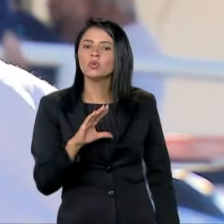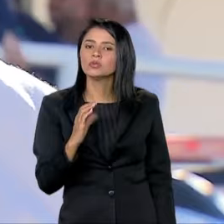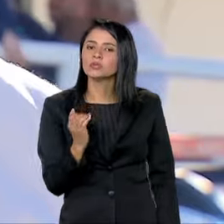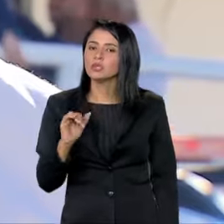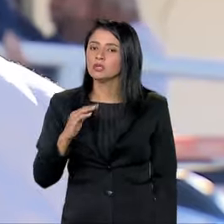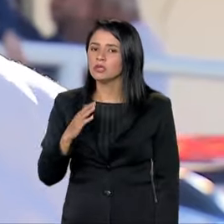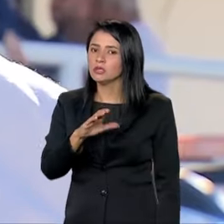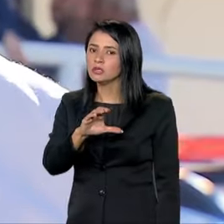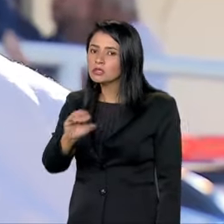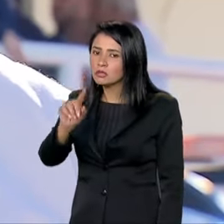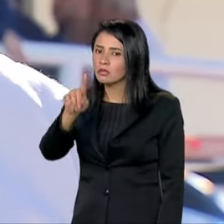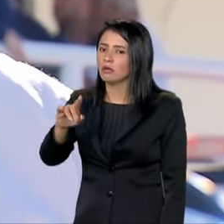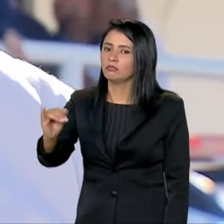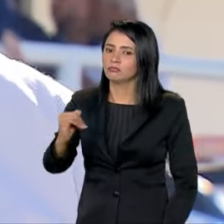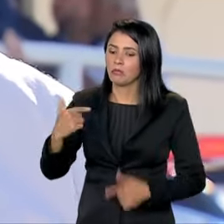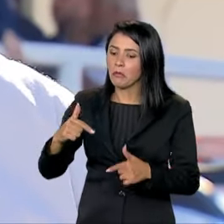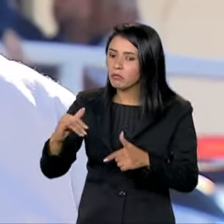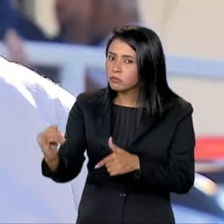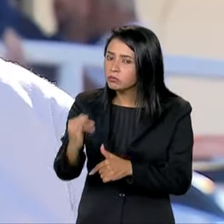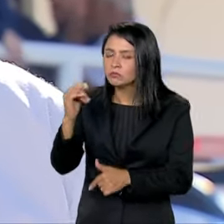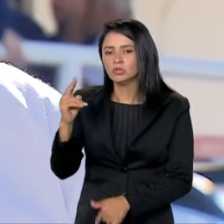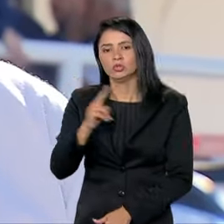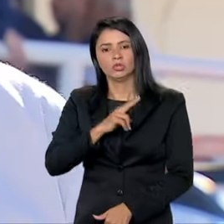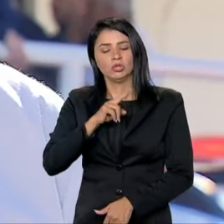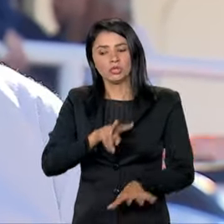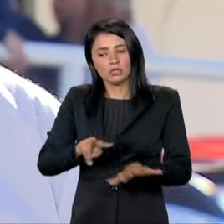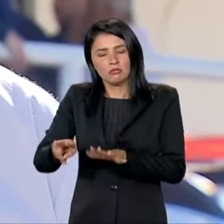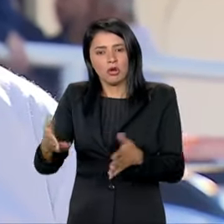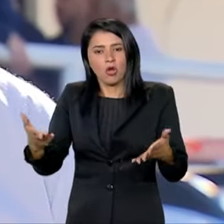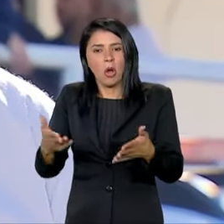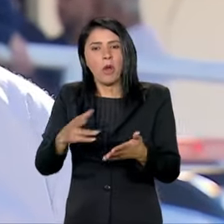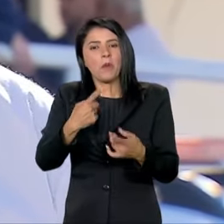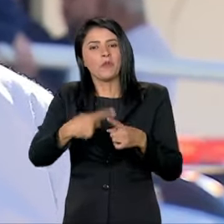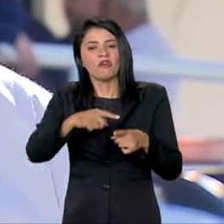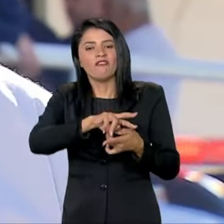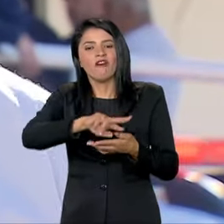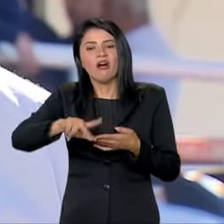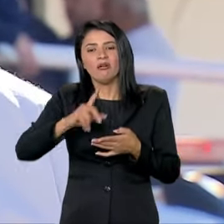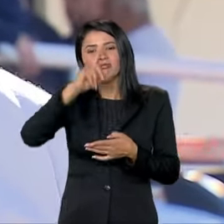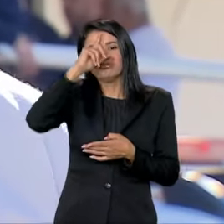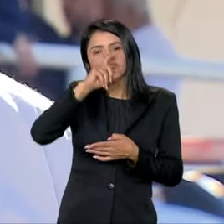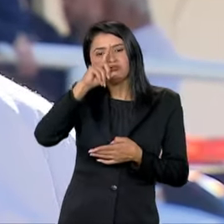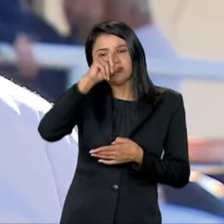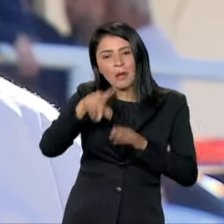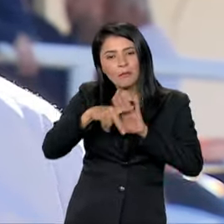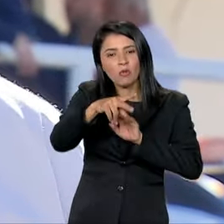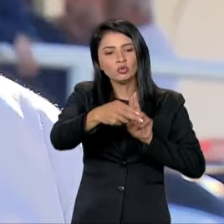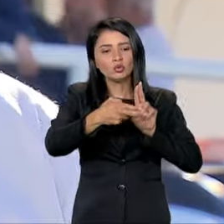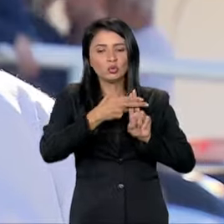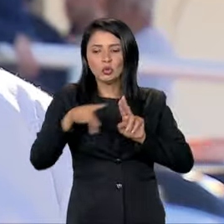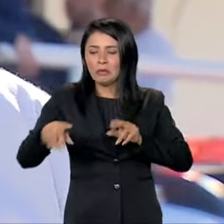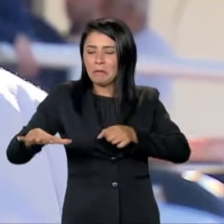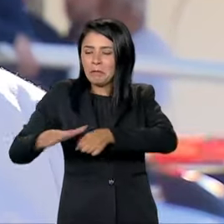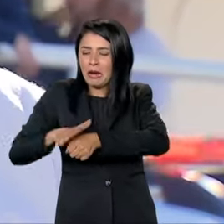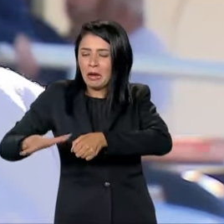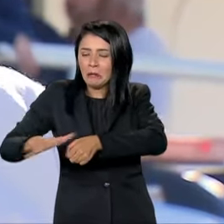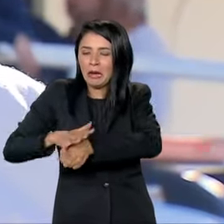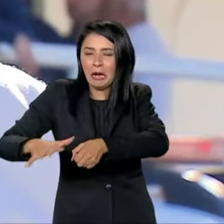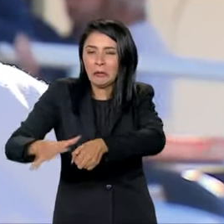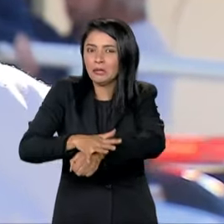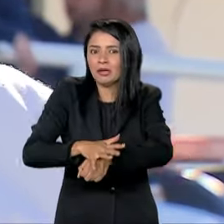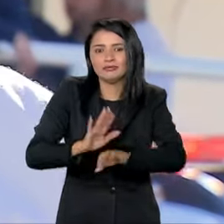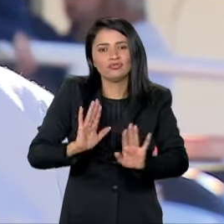que é uma ação muito importante e emergencial dessa semana, porque vários hospitais que atendem pelo SUS estão com a sua capacidade de atendimento